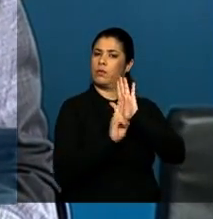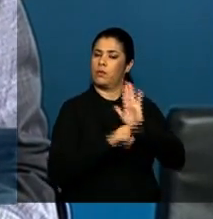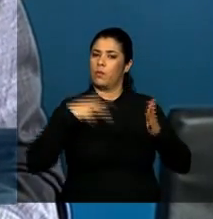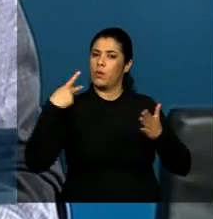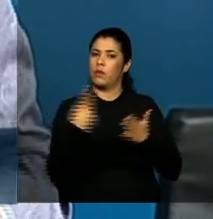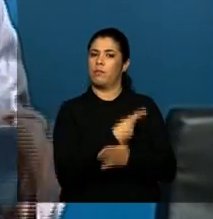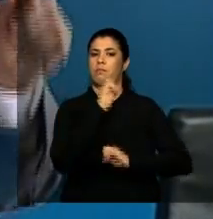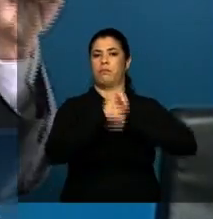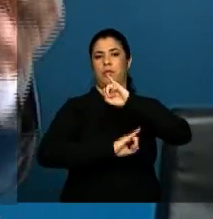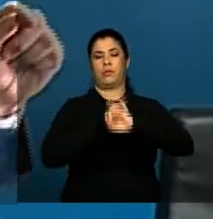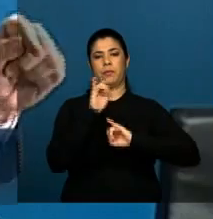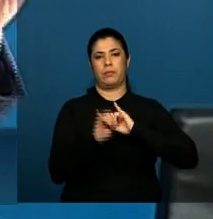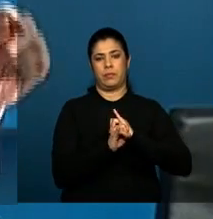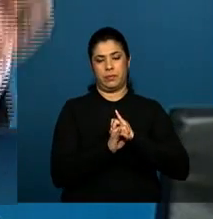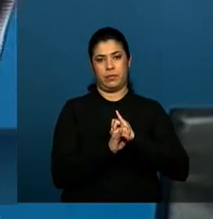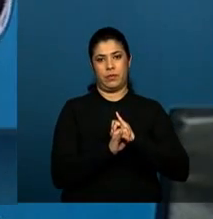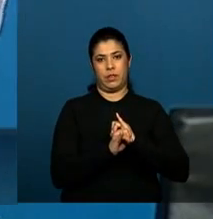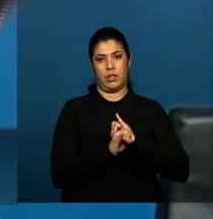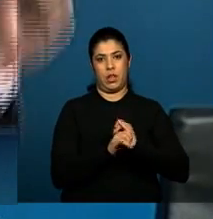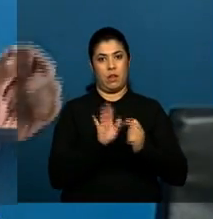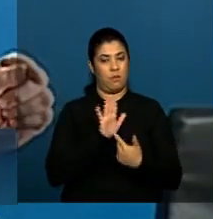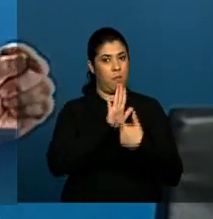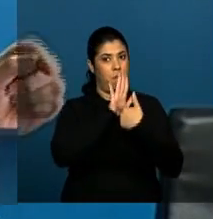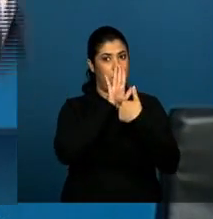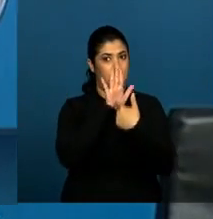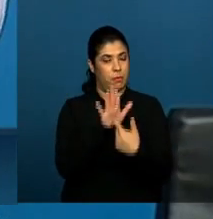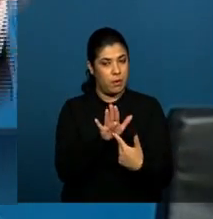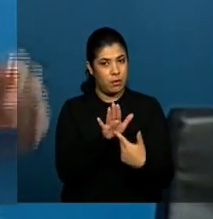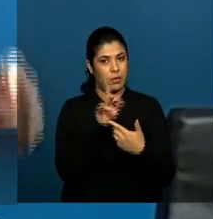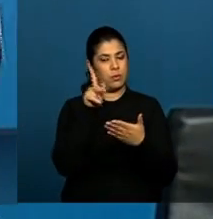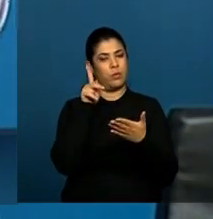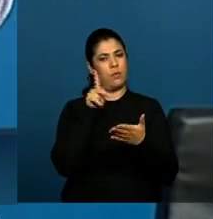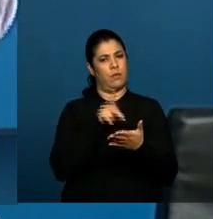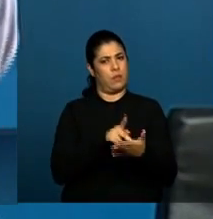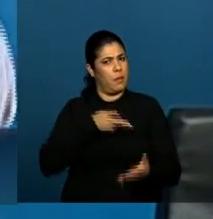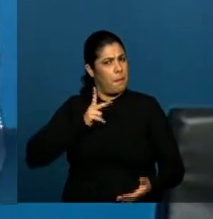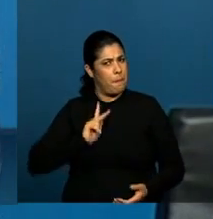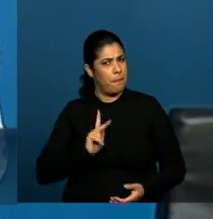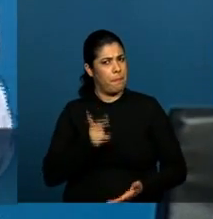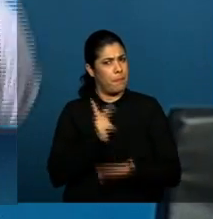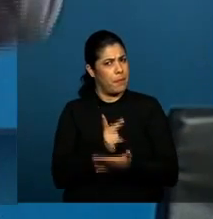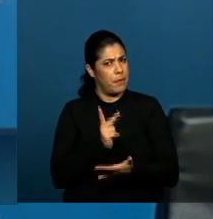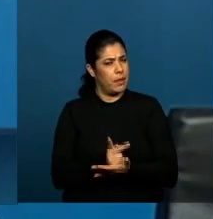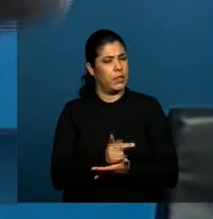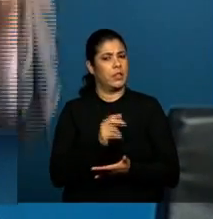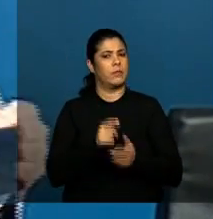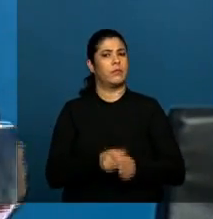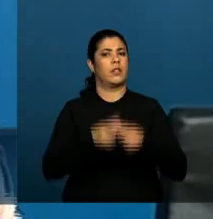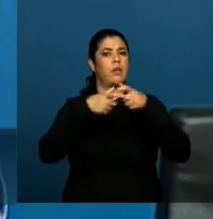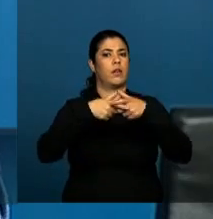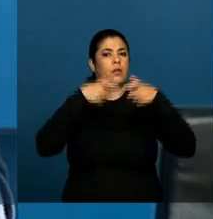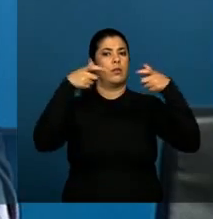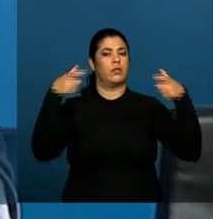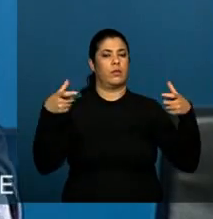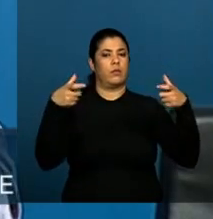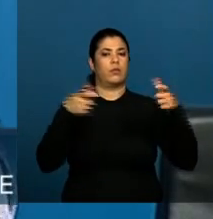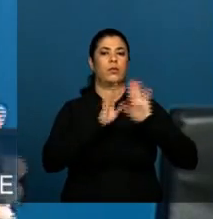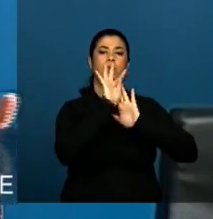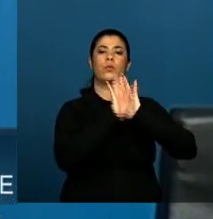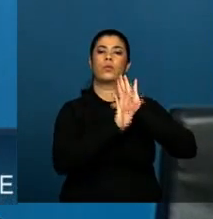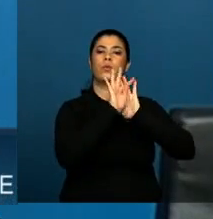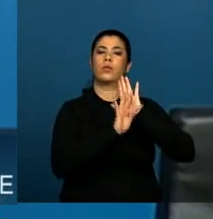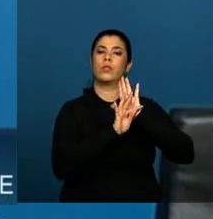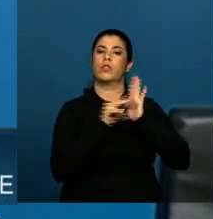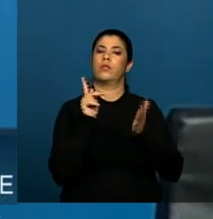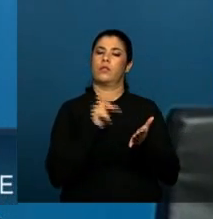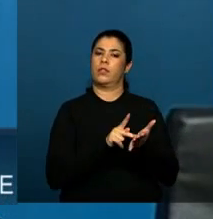civil. Essa regulamentação tem que expressar a mesma dimensão do texto original. Tem que